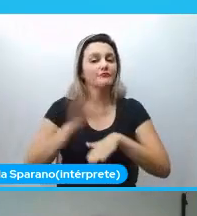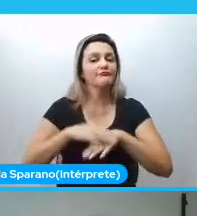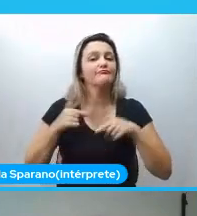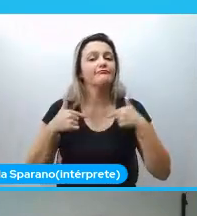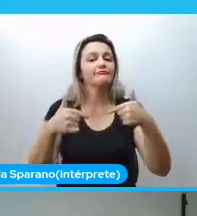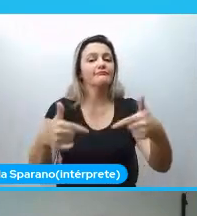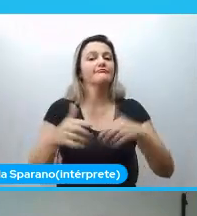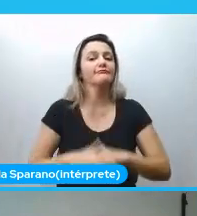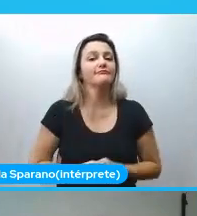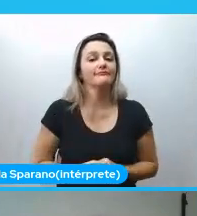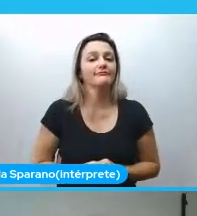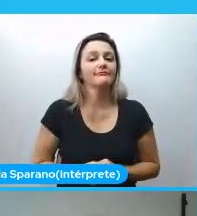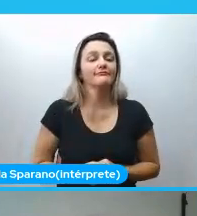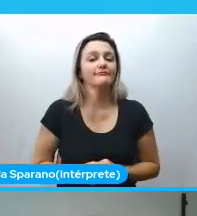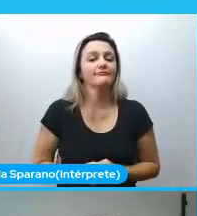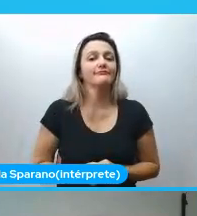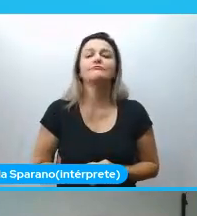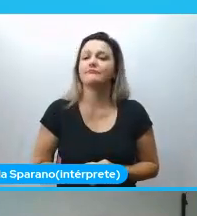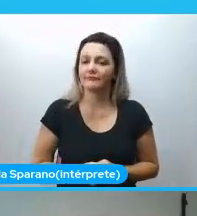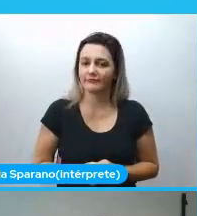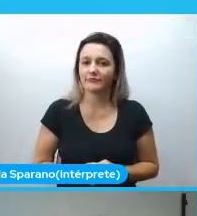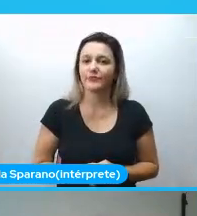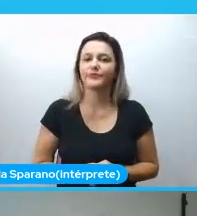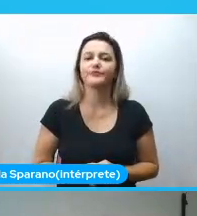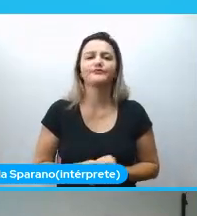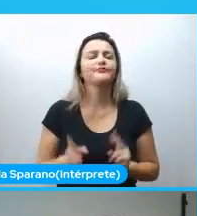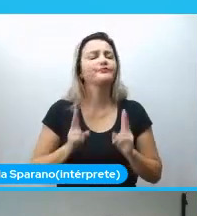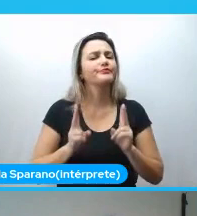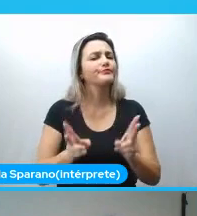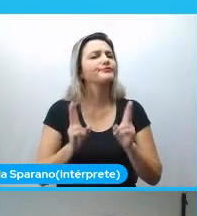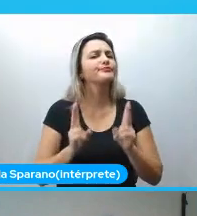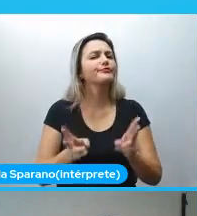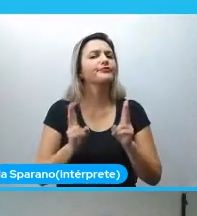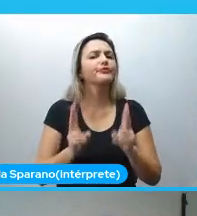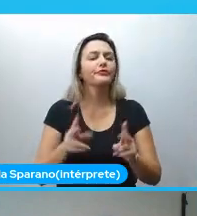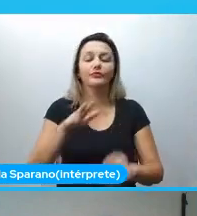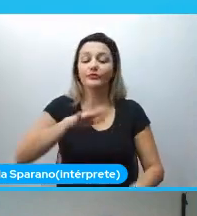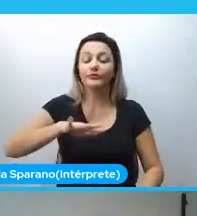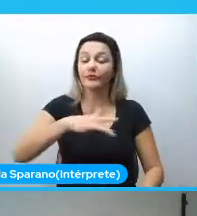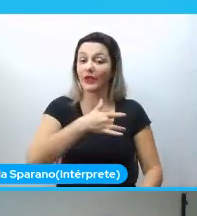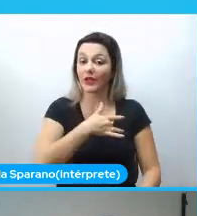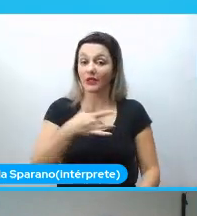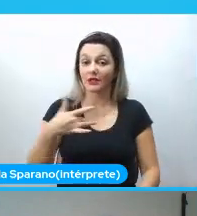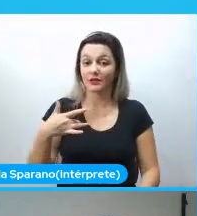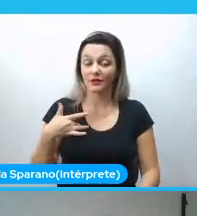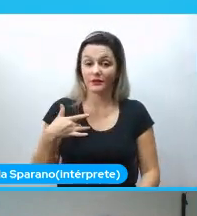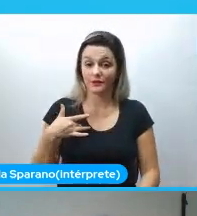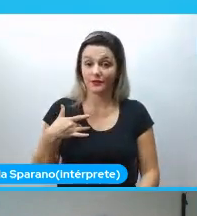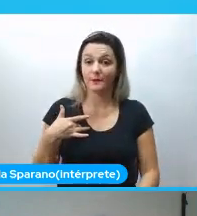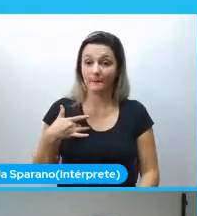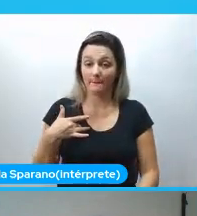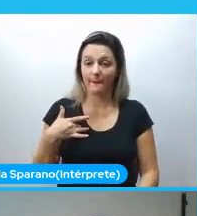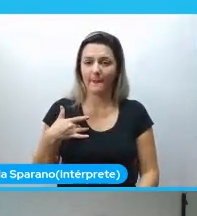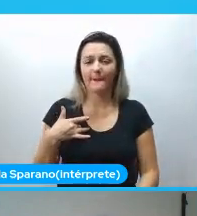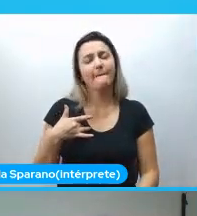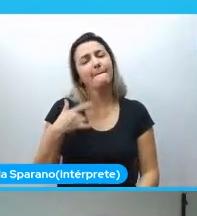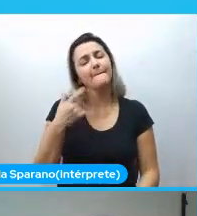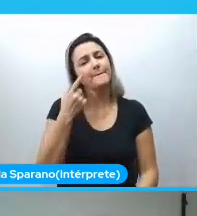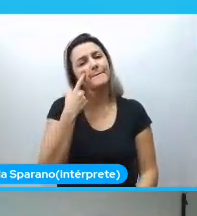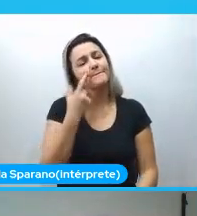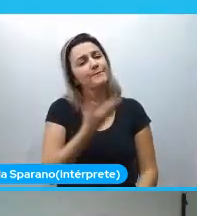Bom, sempre que a gente está em saúde, a gente sempre vê essa definição.